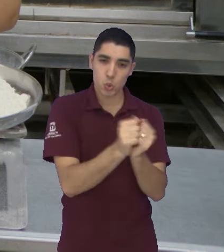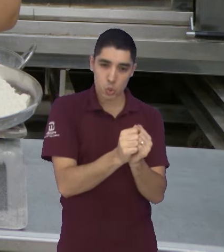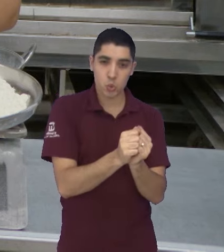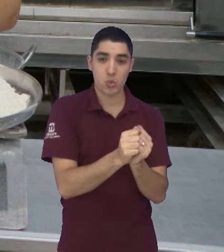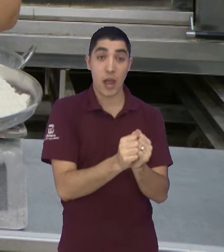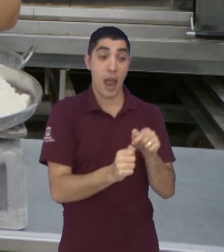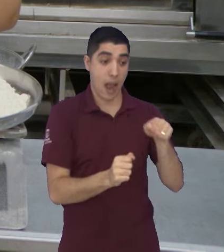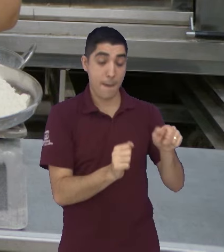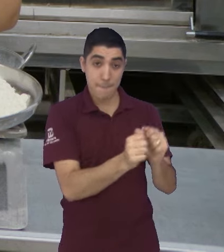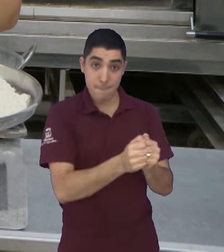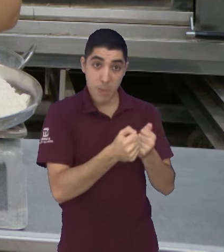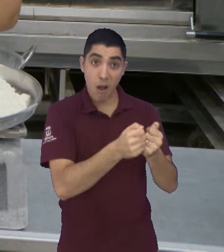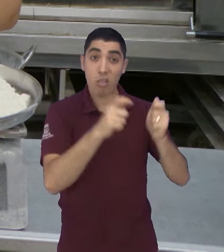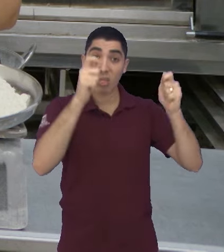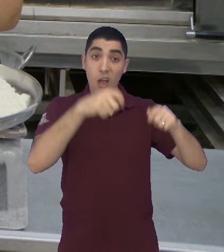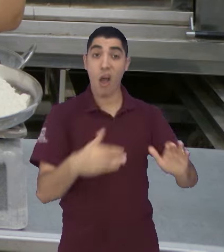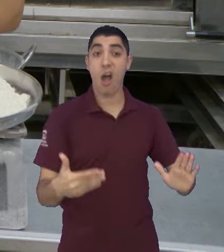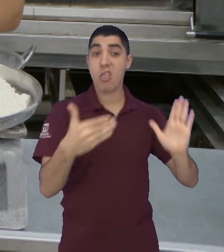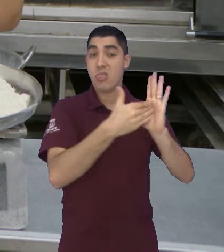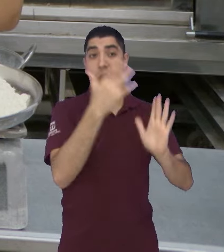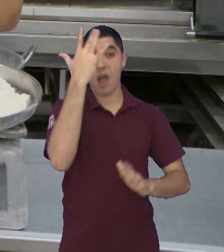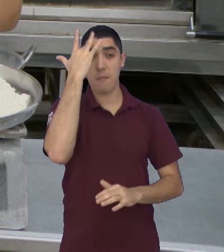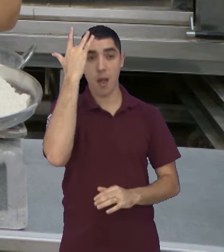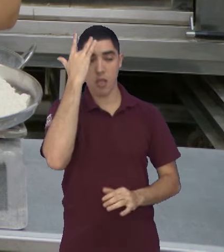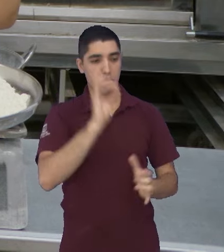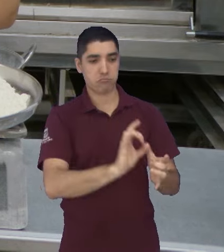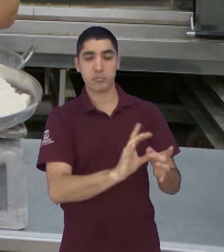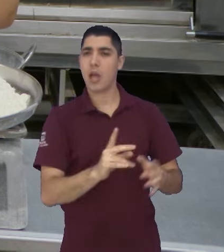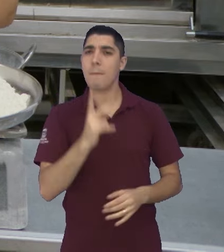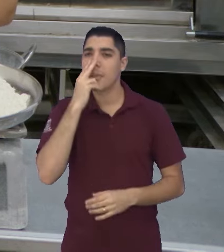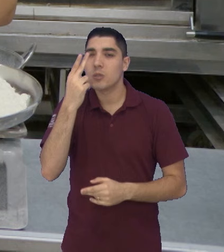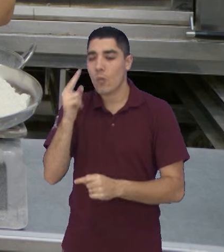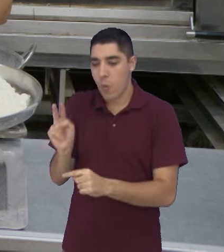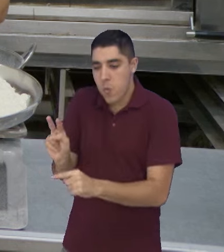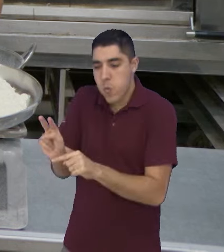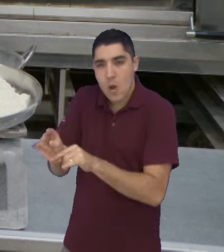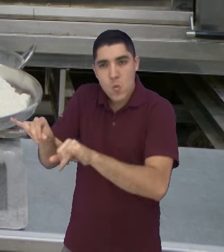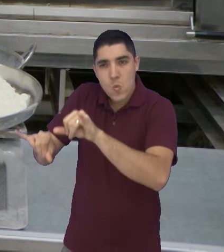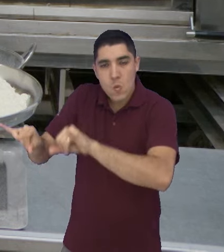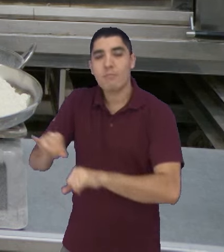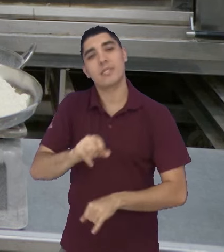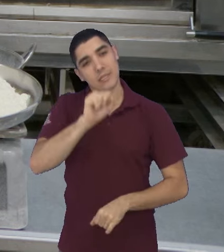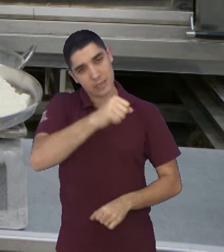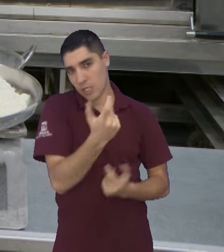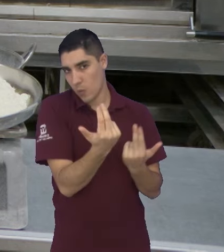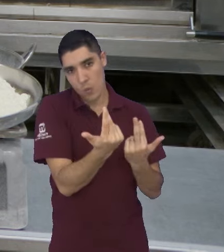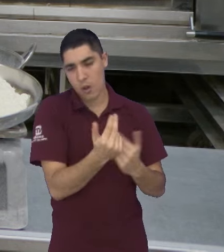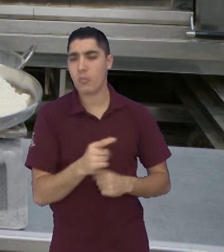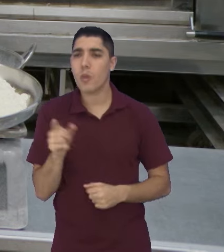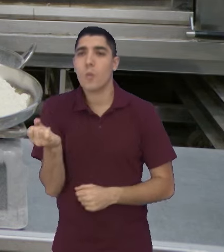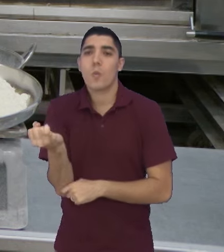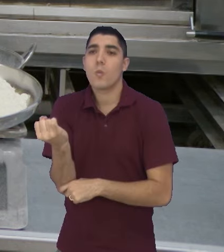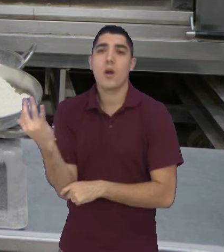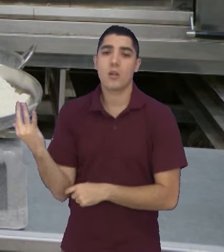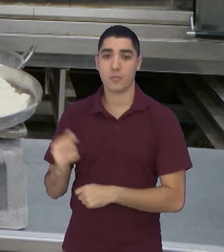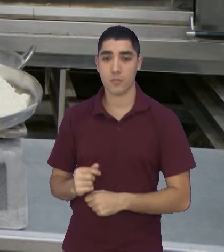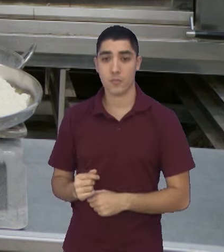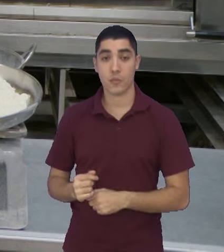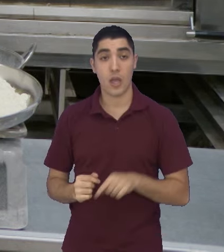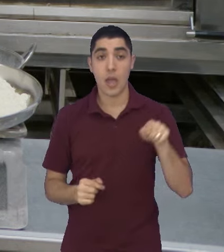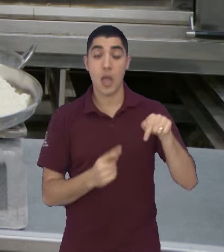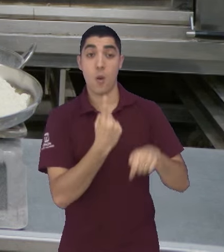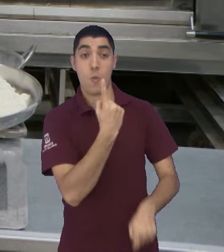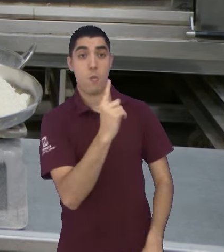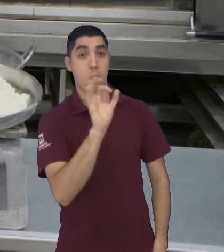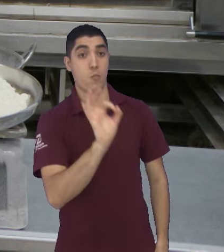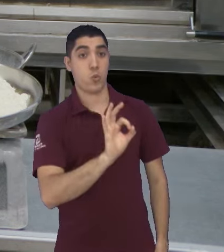pão vai aguentar até amanhã na câmera fria. É como se fosse um conservante? Como se fosse um conservante. Tá, qual a quantidade? Esse aqui vai um por cento